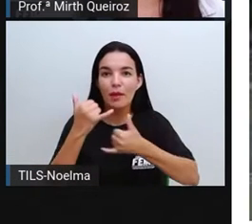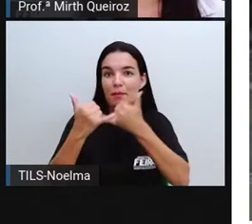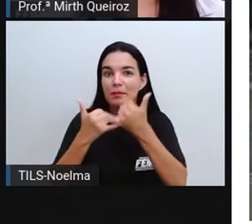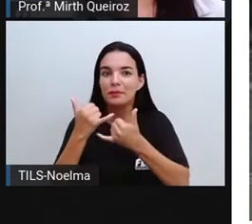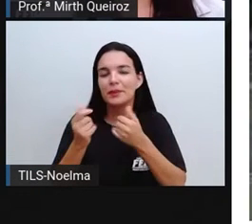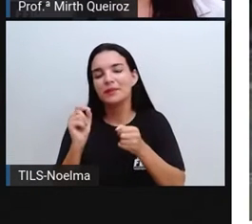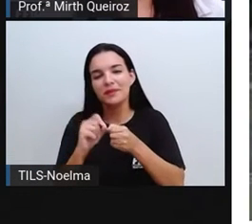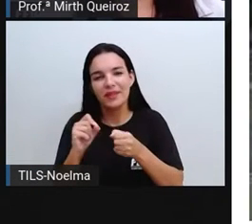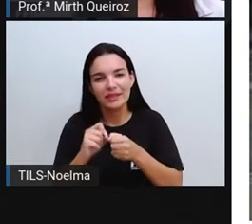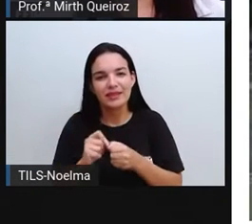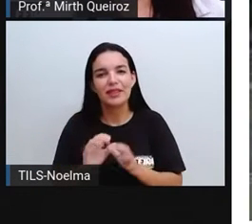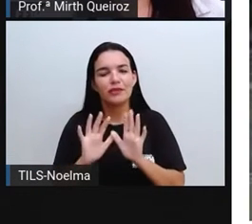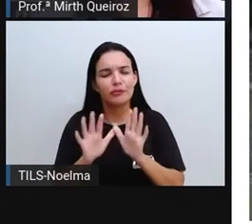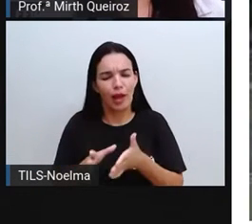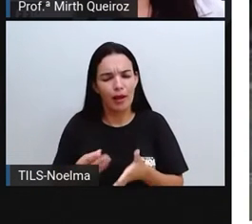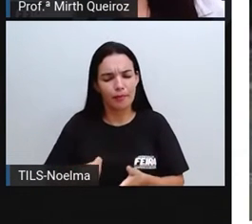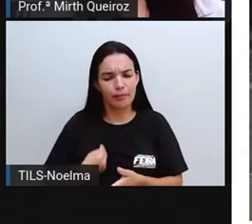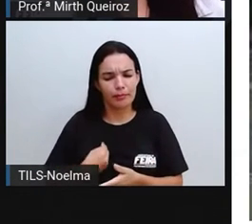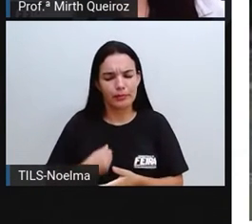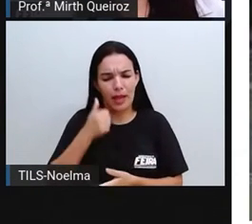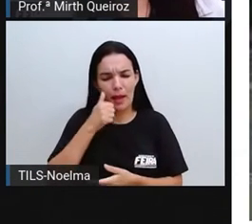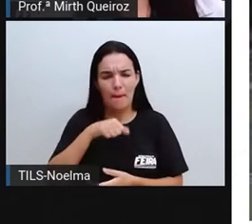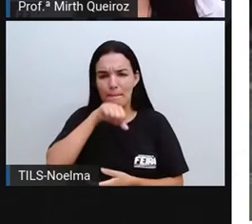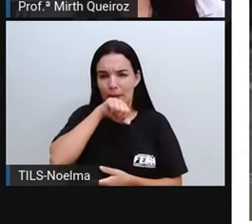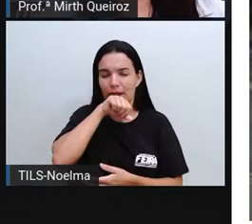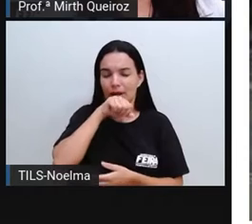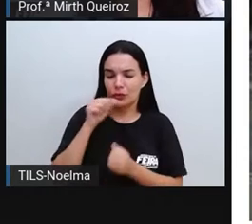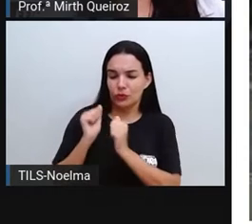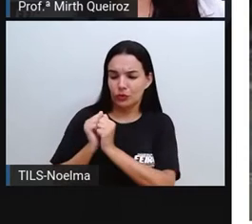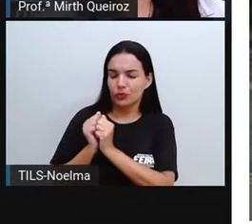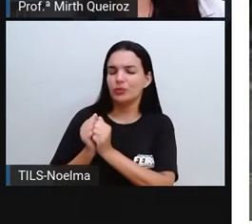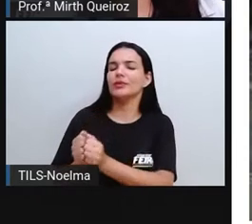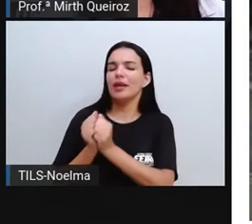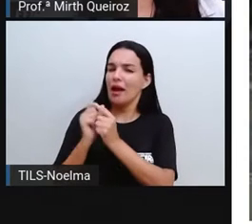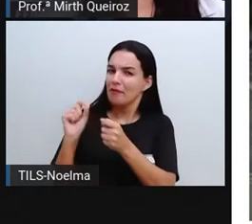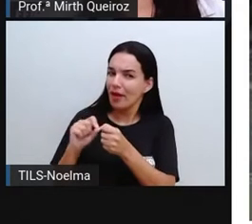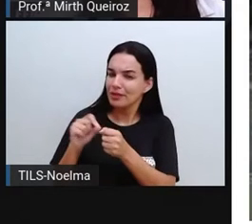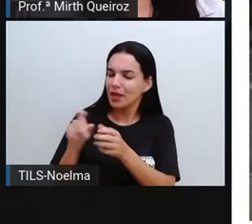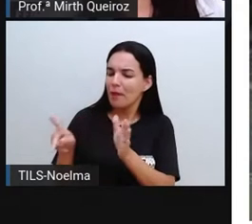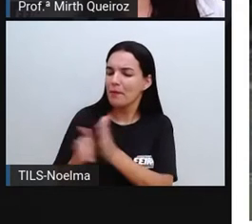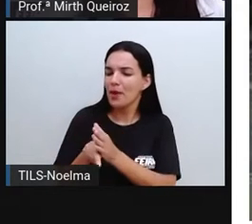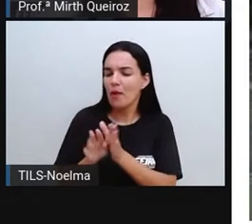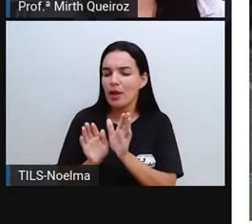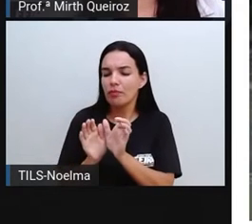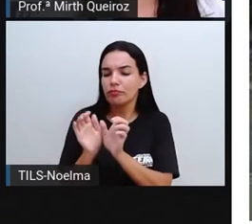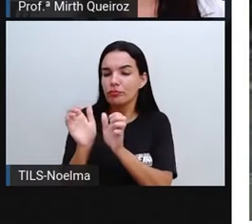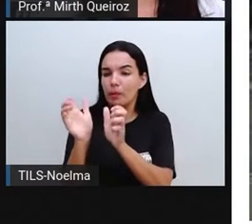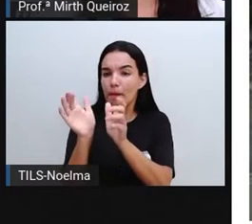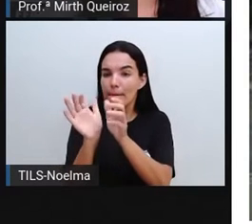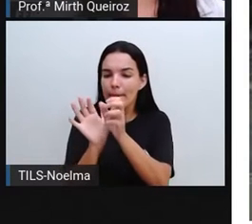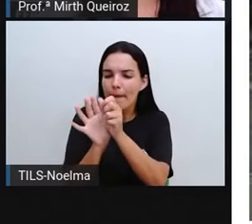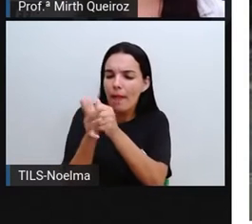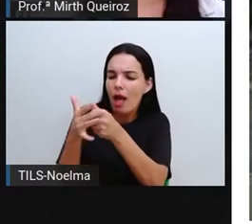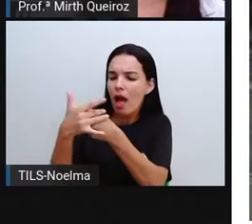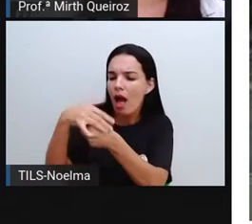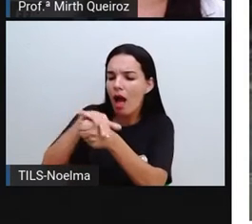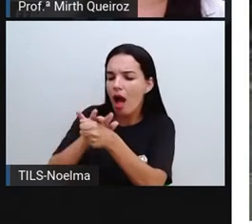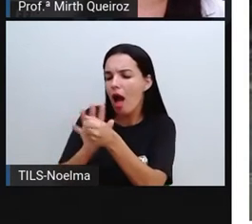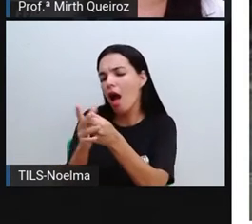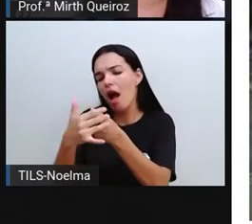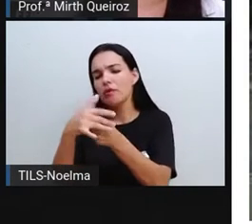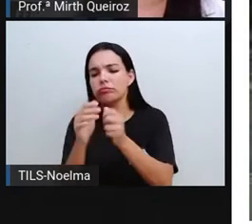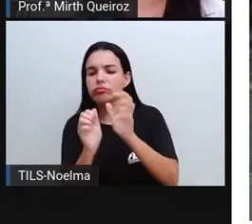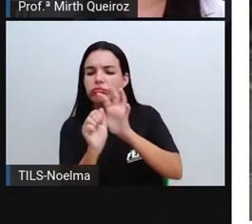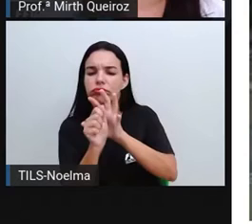já, na presença da mãe ali, com a mãe, enquanto ela estava trabalhando ali, com seus seis anos de idade, ele produzia essas